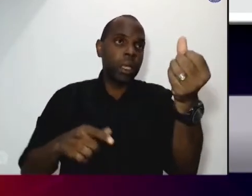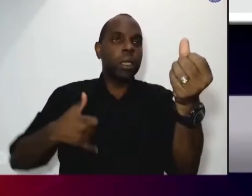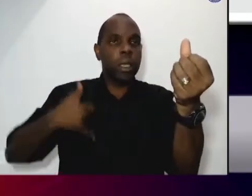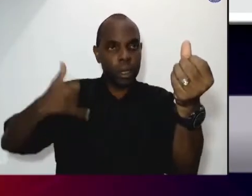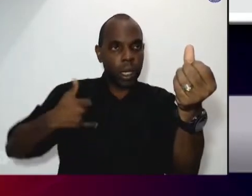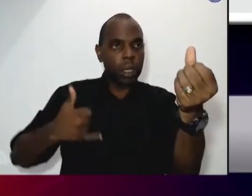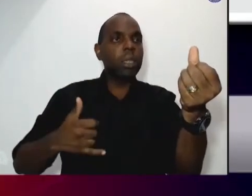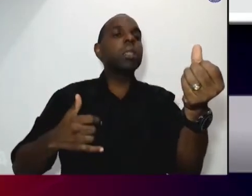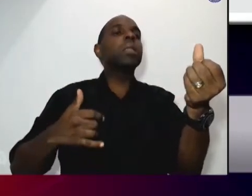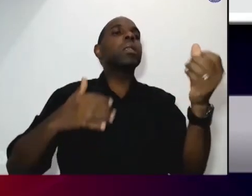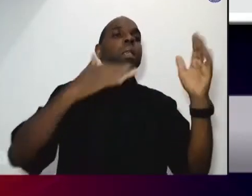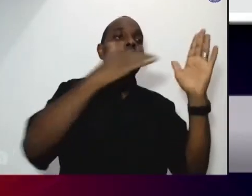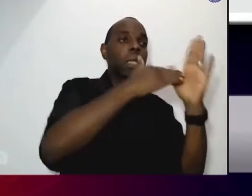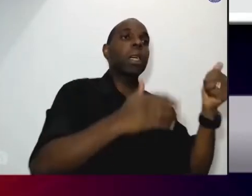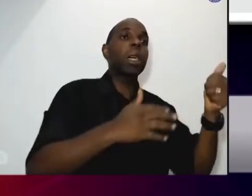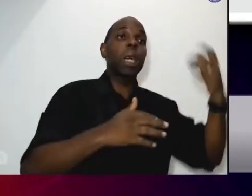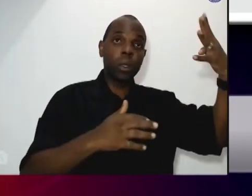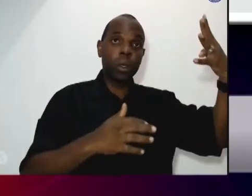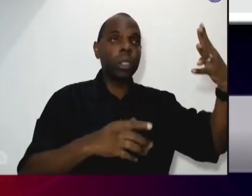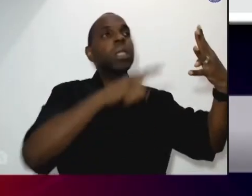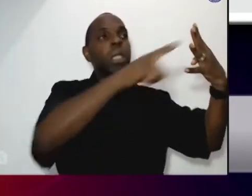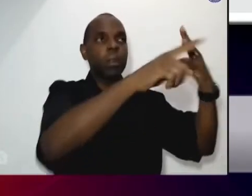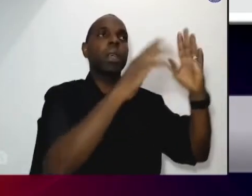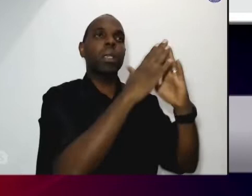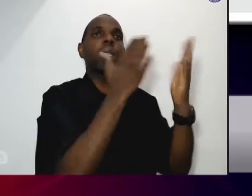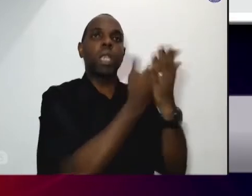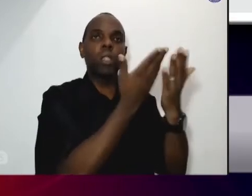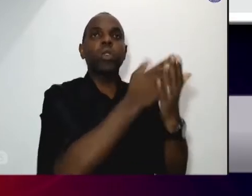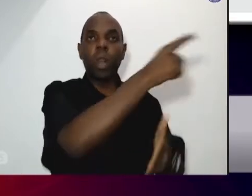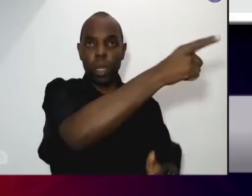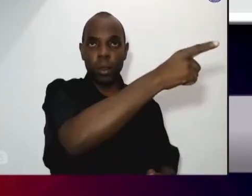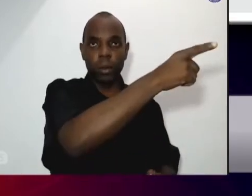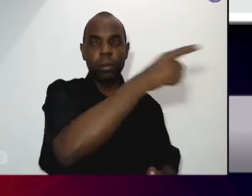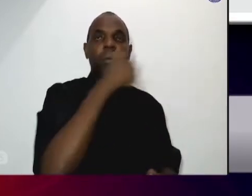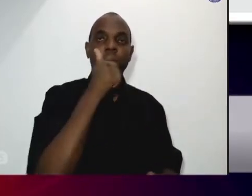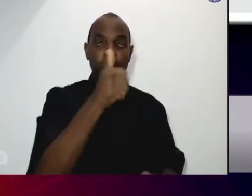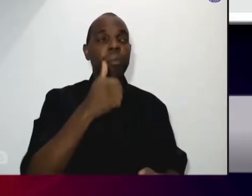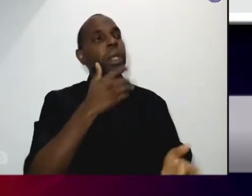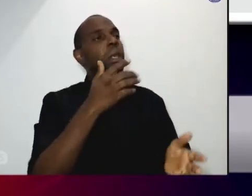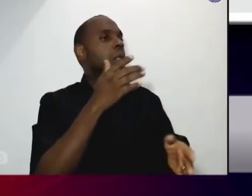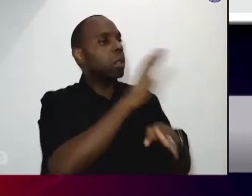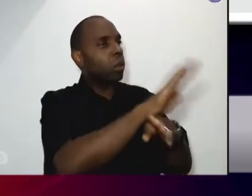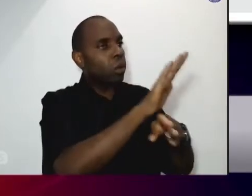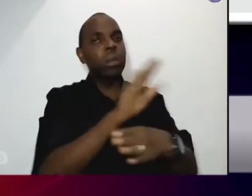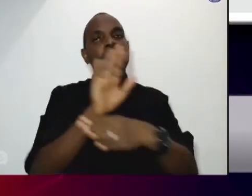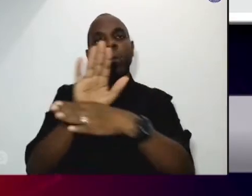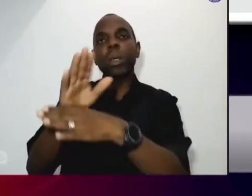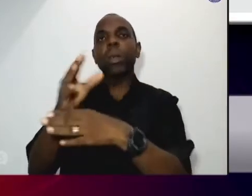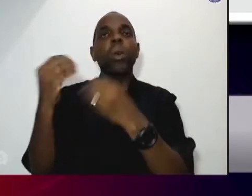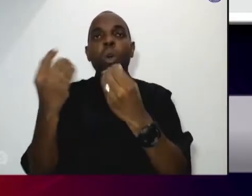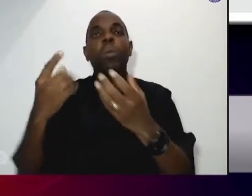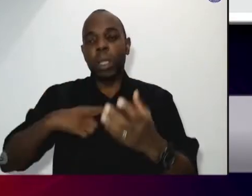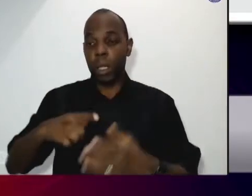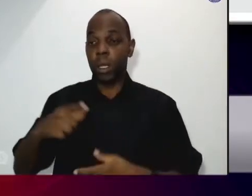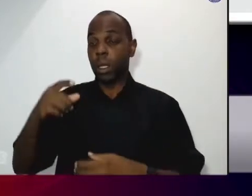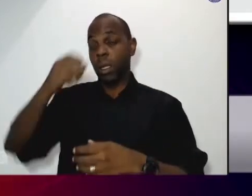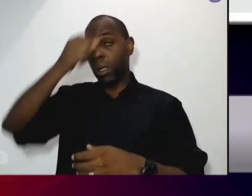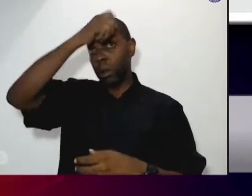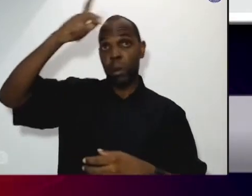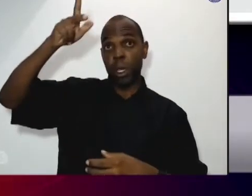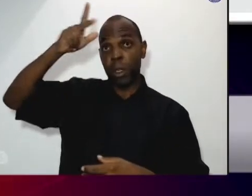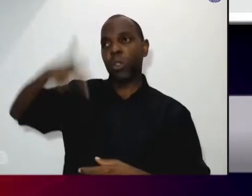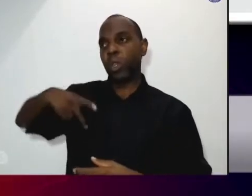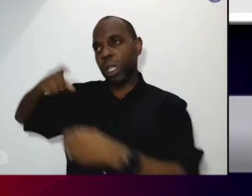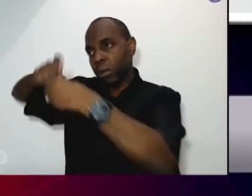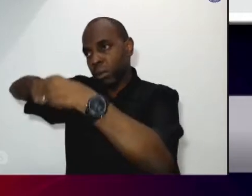escolar. Isso é possível através de convênios que mantemos com a Prefeitura parcerias e